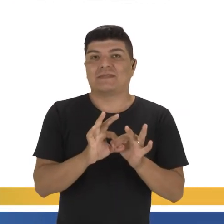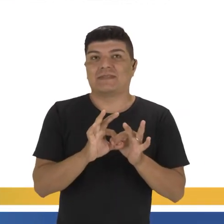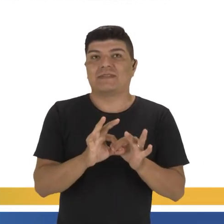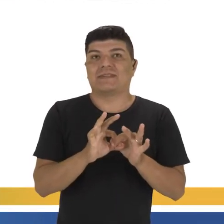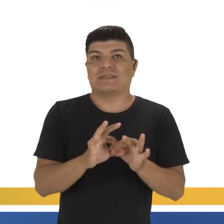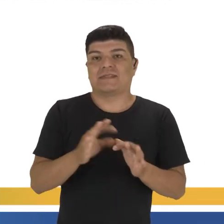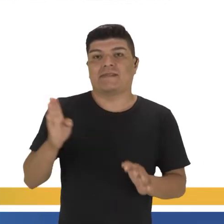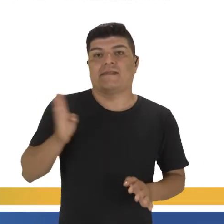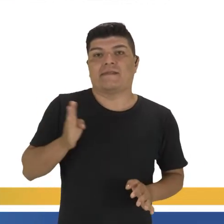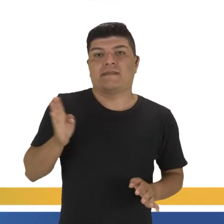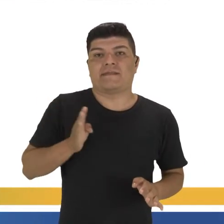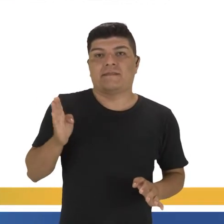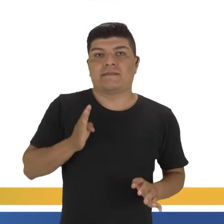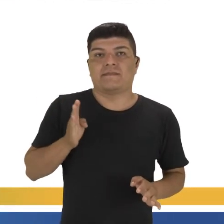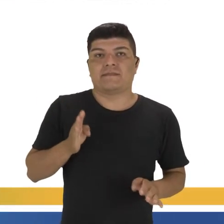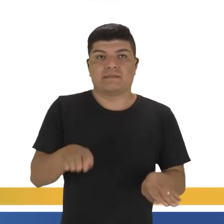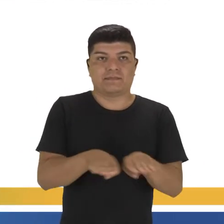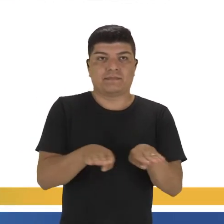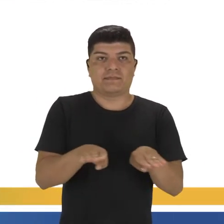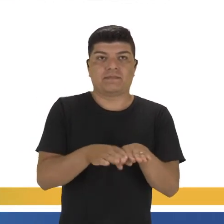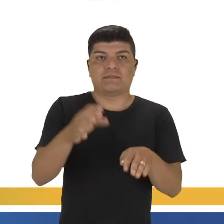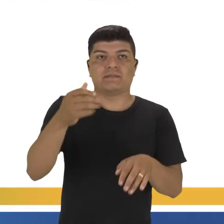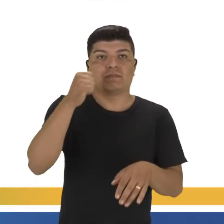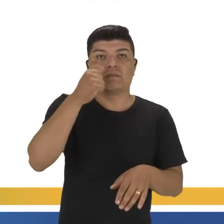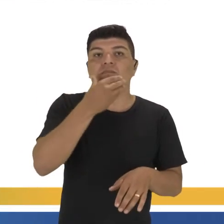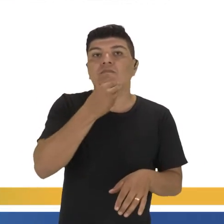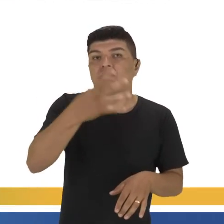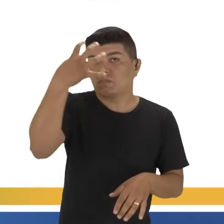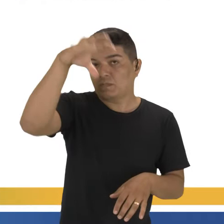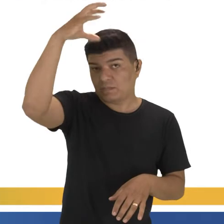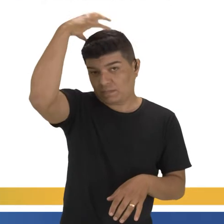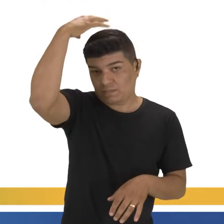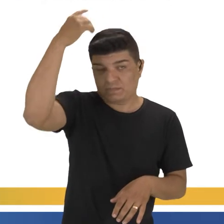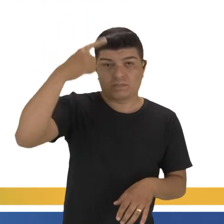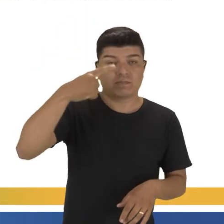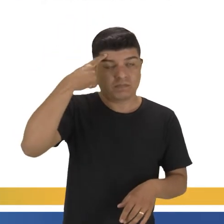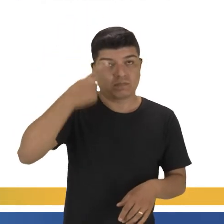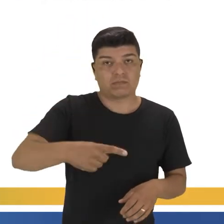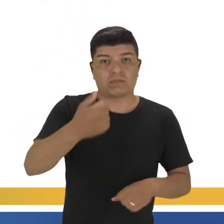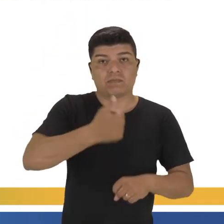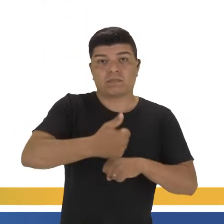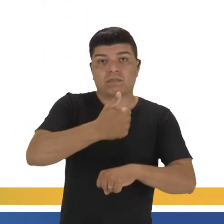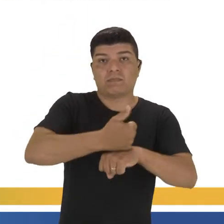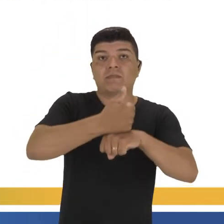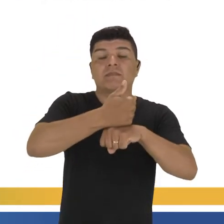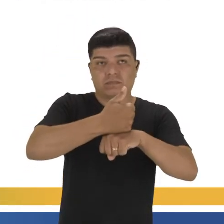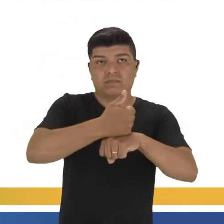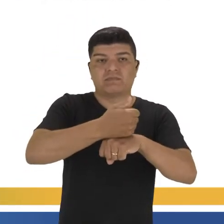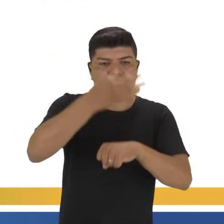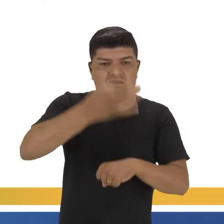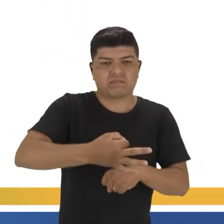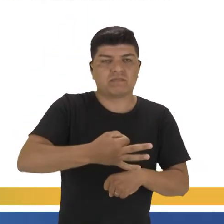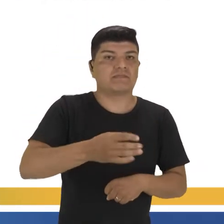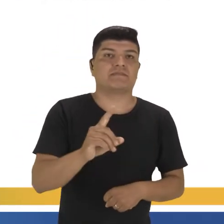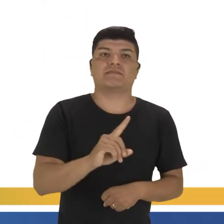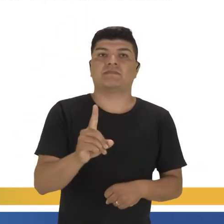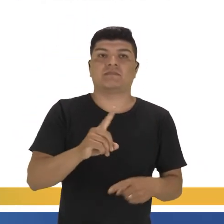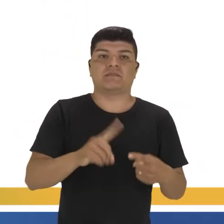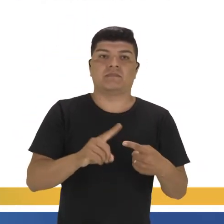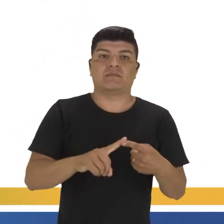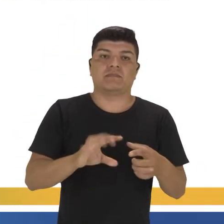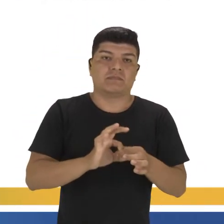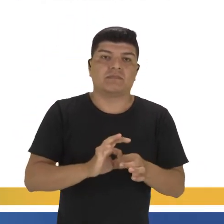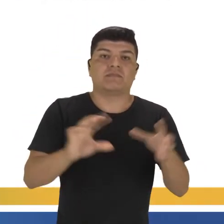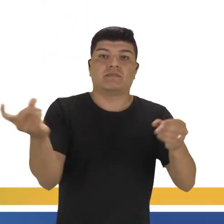à burguesia e também à nobreza. Vão colocar um príncipe para liderar nesse período. Só que não vai dar muito certo, já que vai haver a